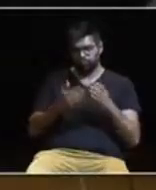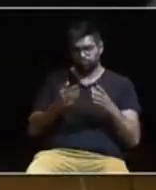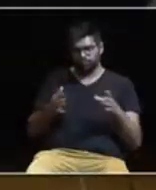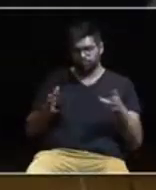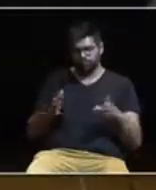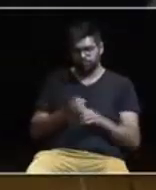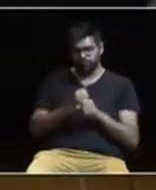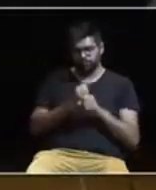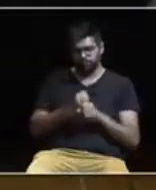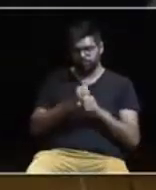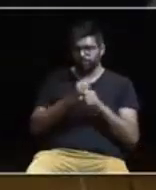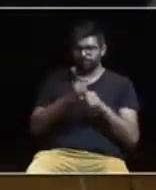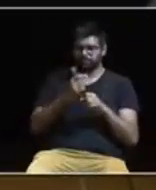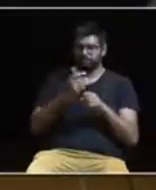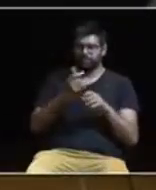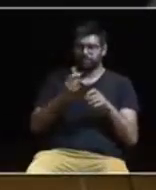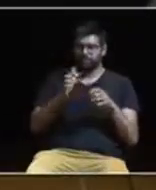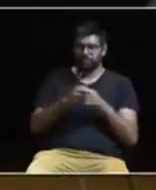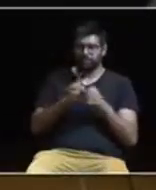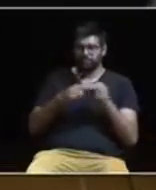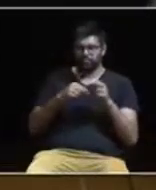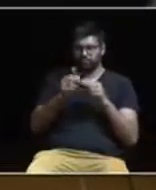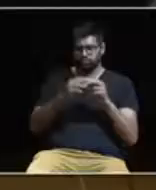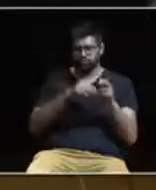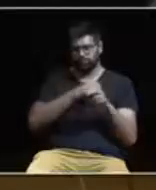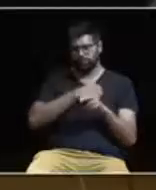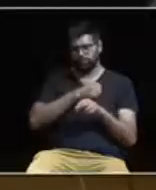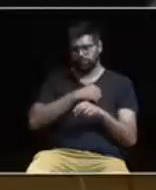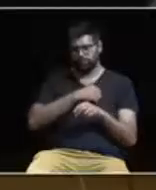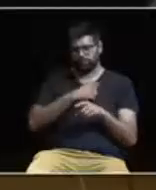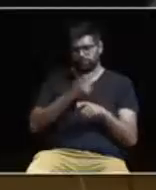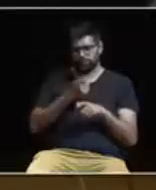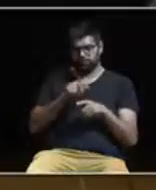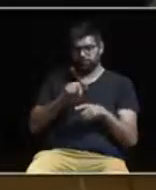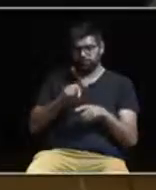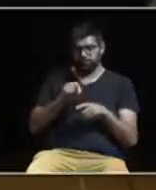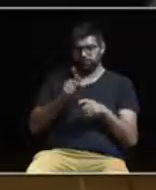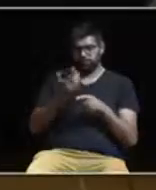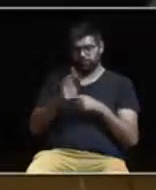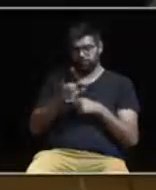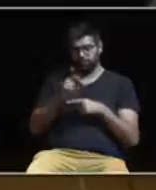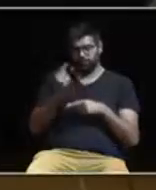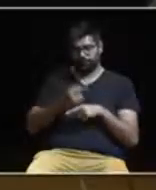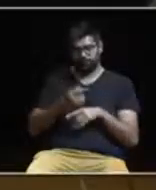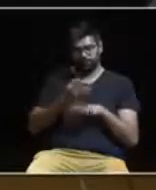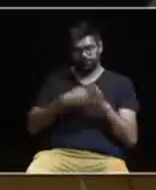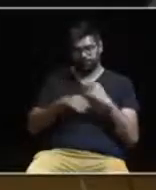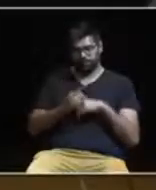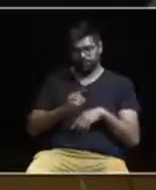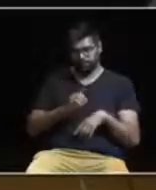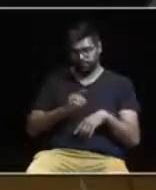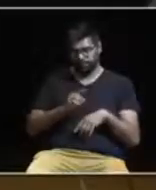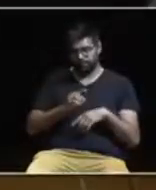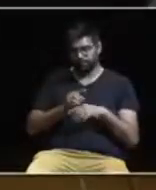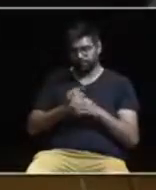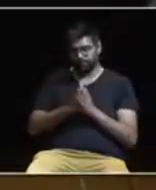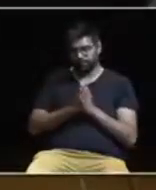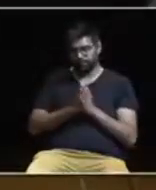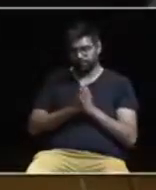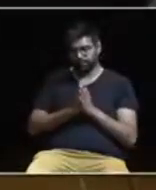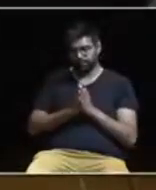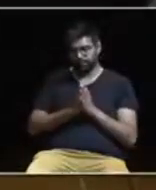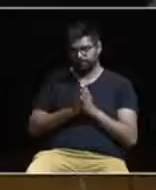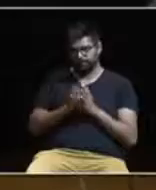elevados interesses imobiliários naquela área. Estes dois exemplos evidenciam o que não deve ser feito e que o solo não pode ser um